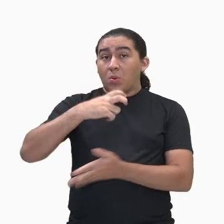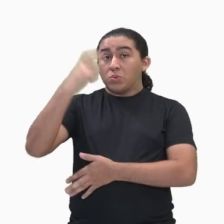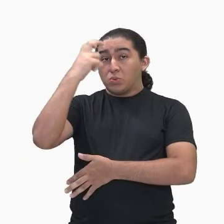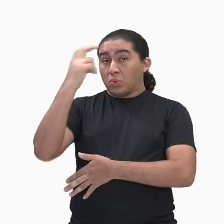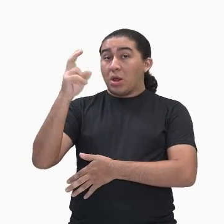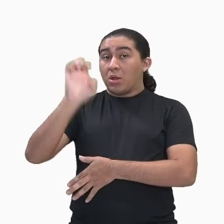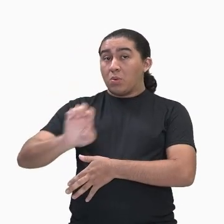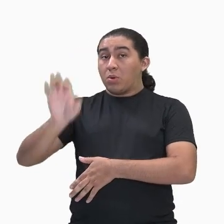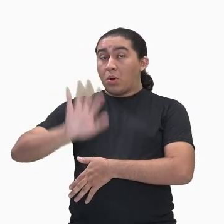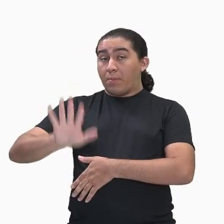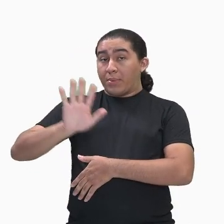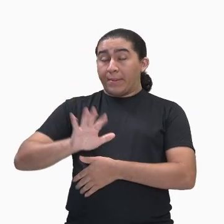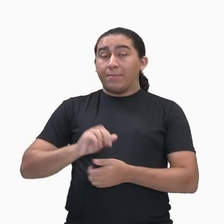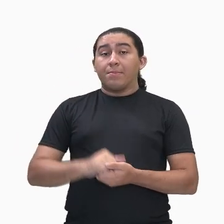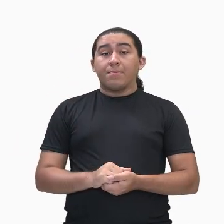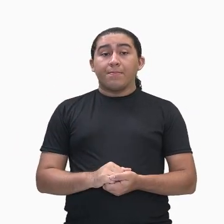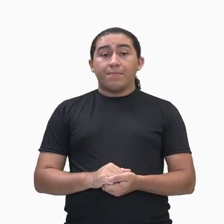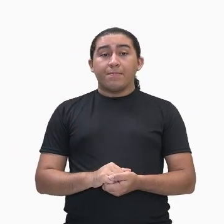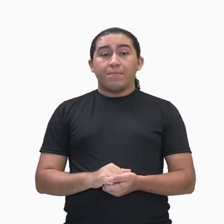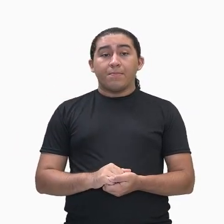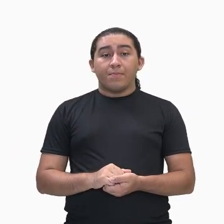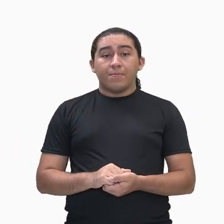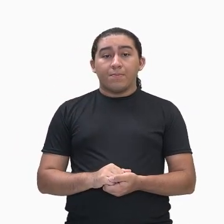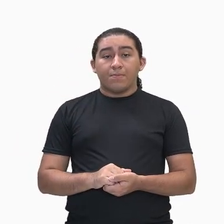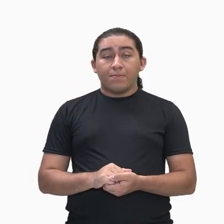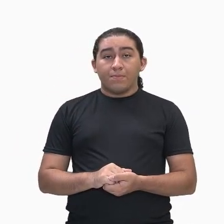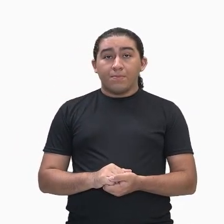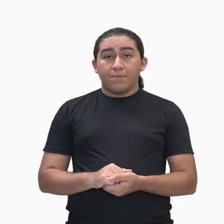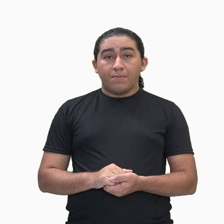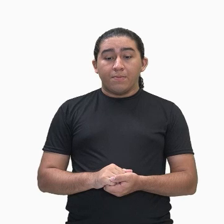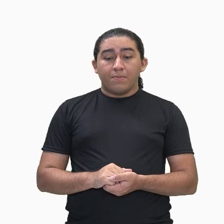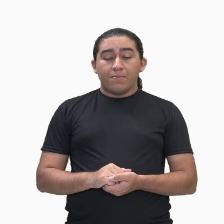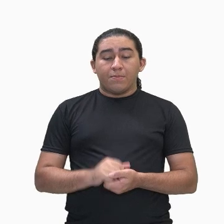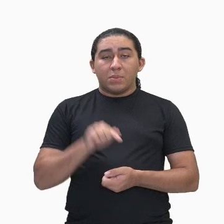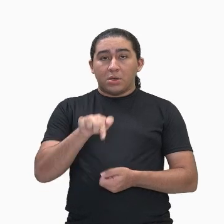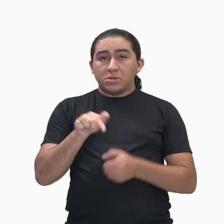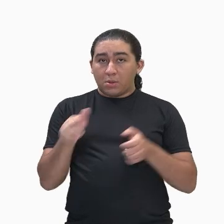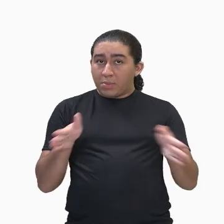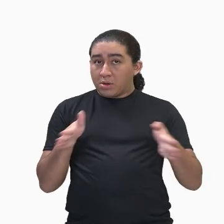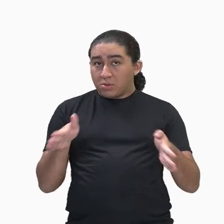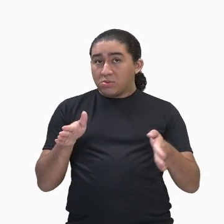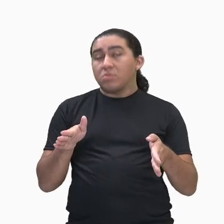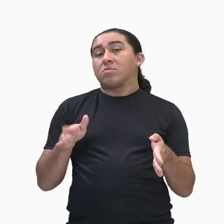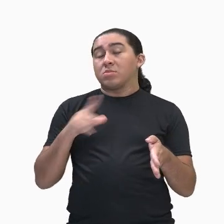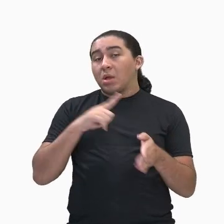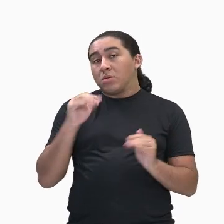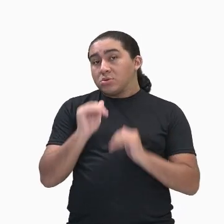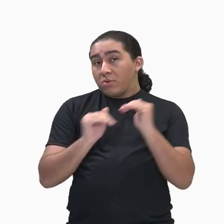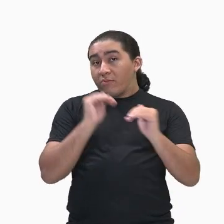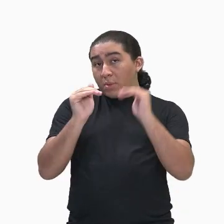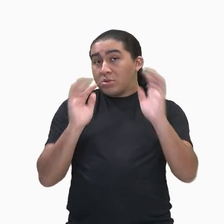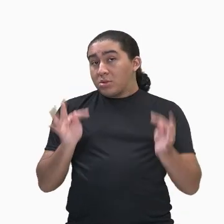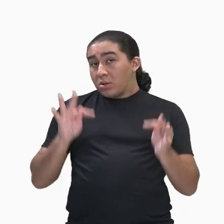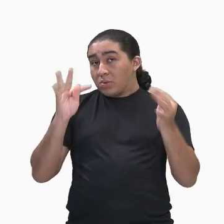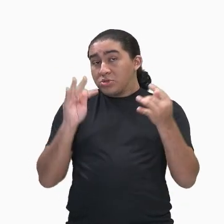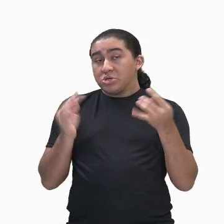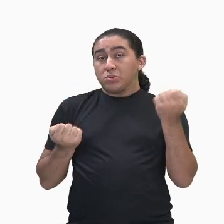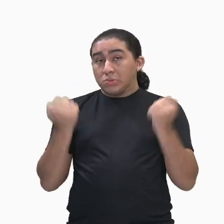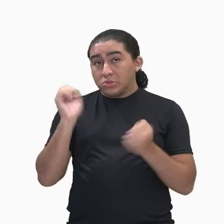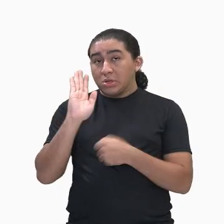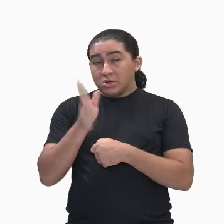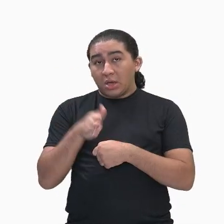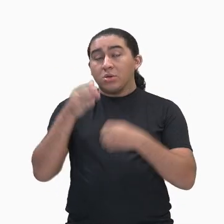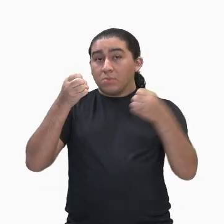europeia. Então esse século das luzes é um avanço bastante grande na tecnologia, na indústria,